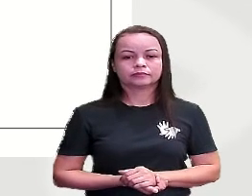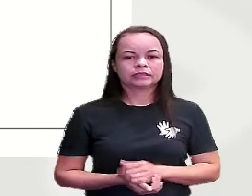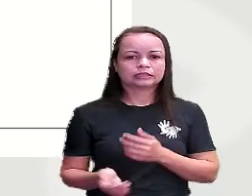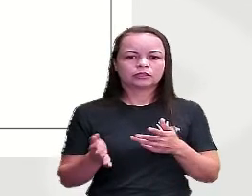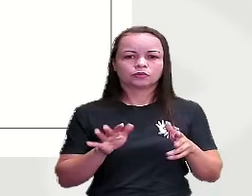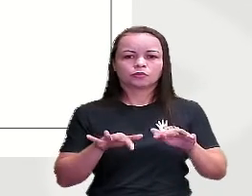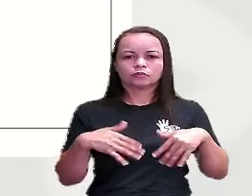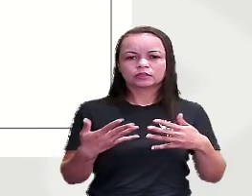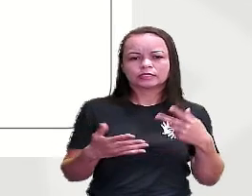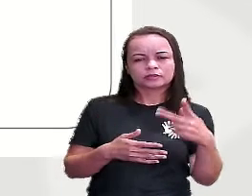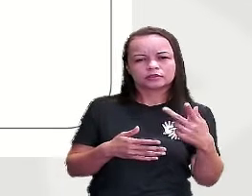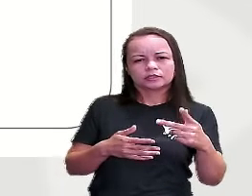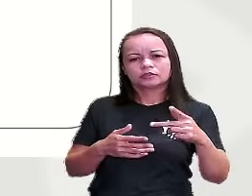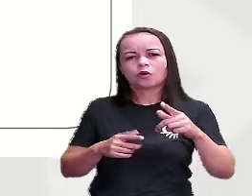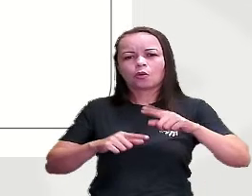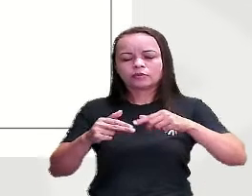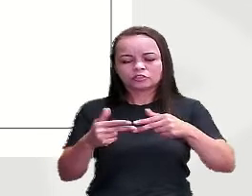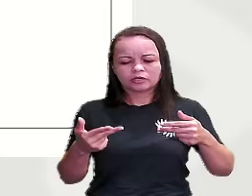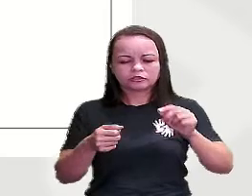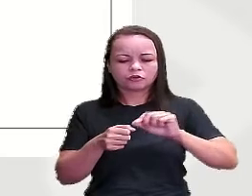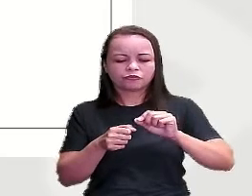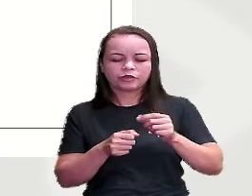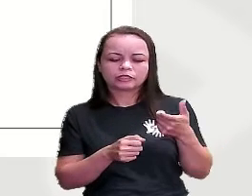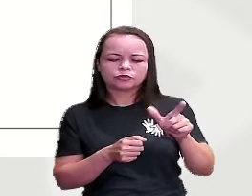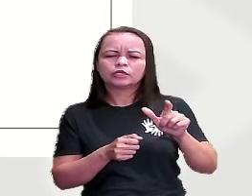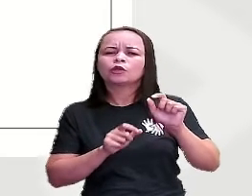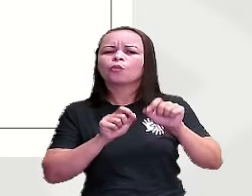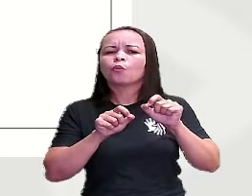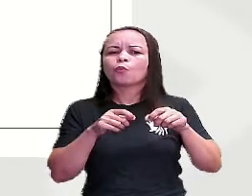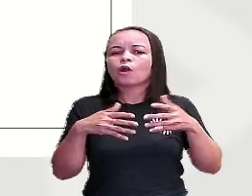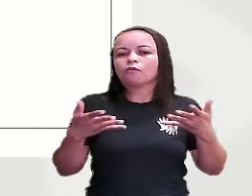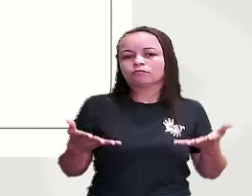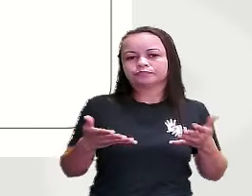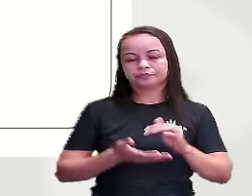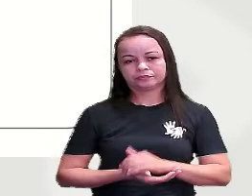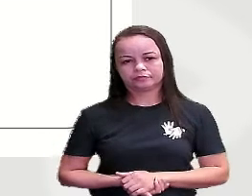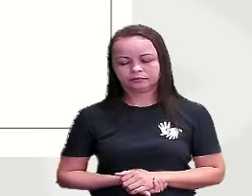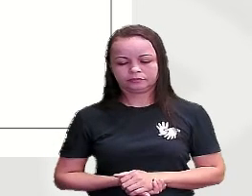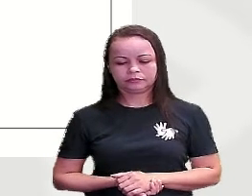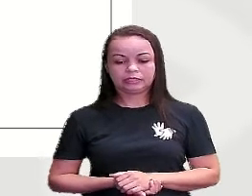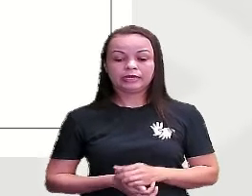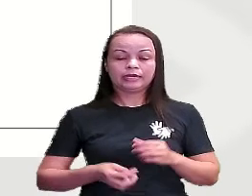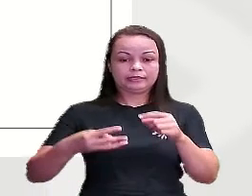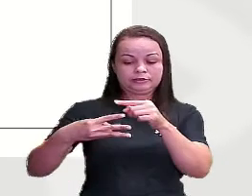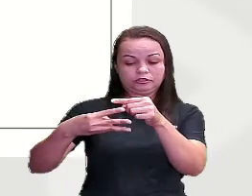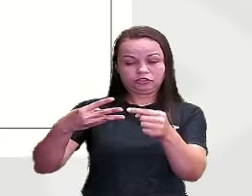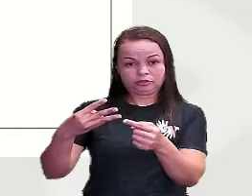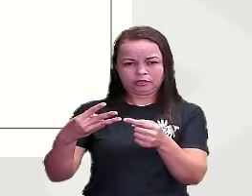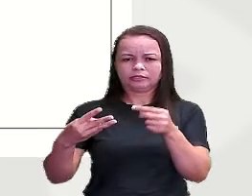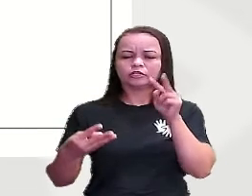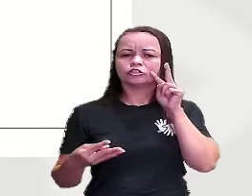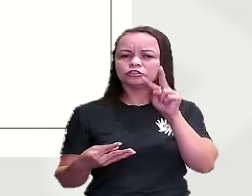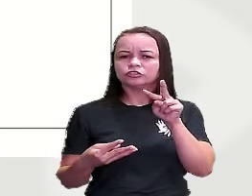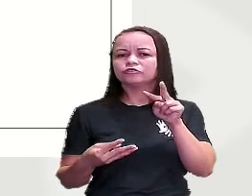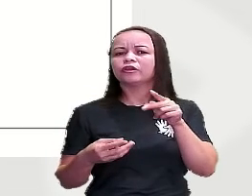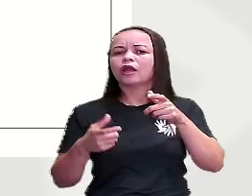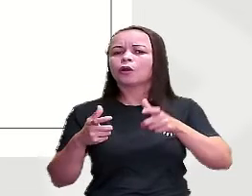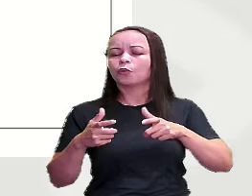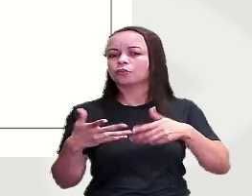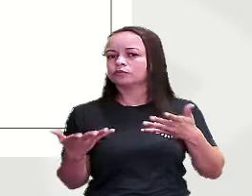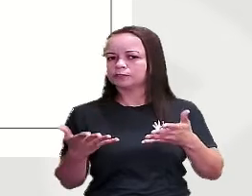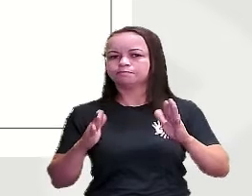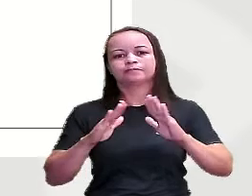que material é esse? Então, preste atenção Esses três primeiros materiais A gente vê muito em escola, não é? A